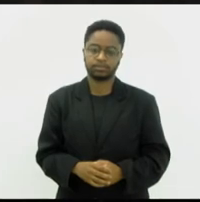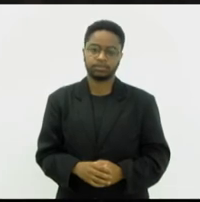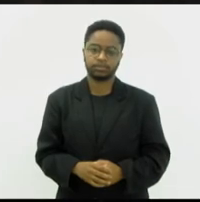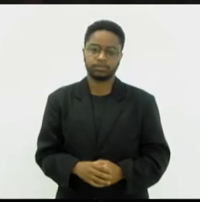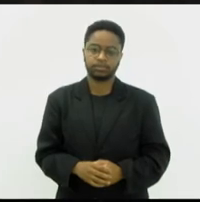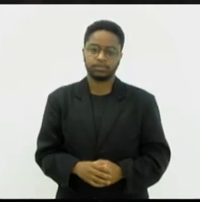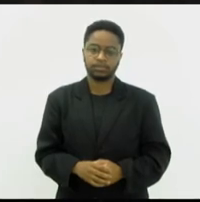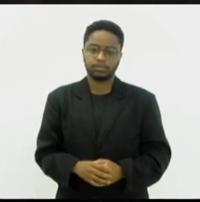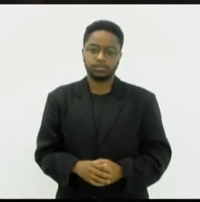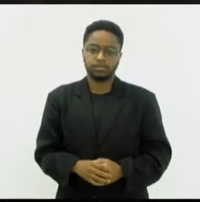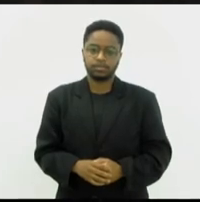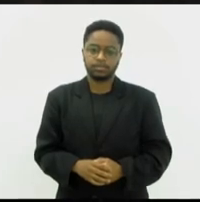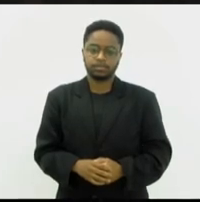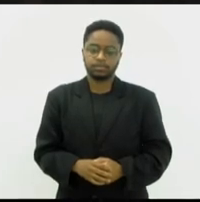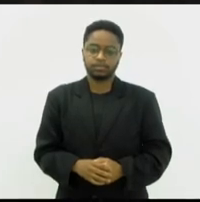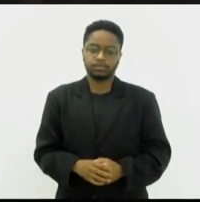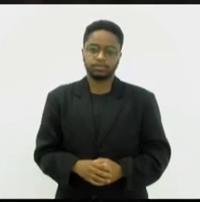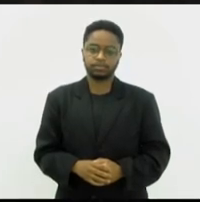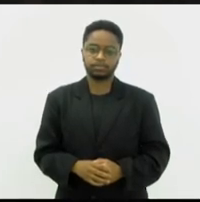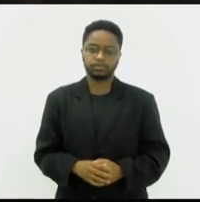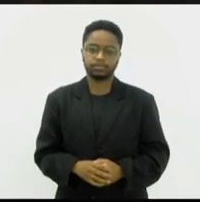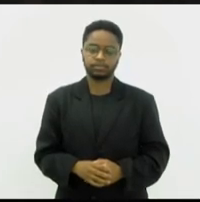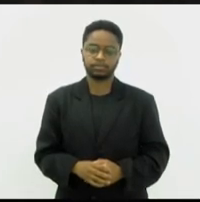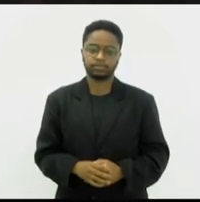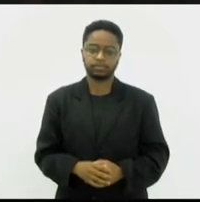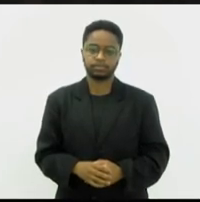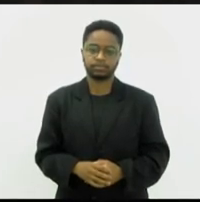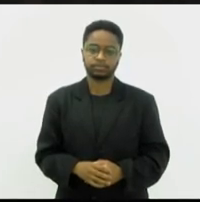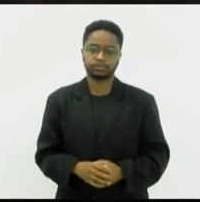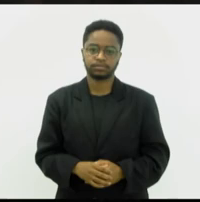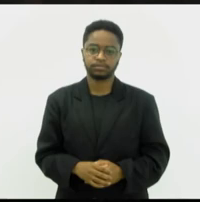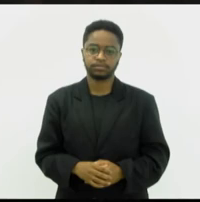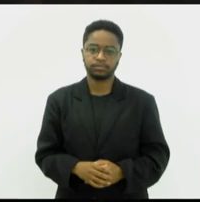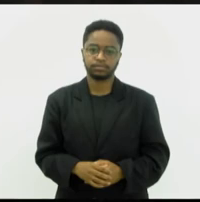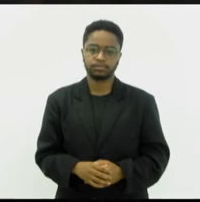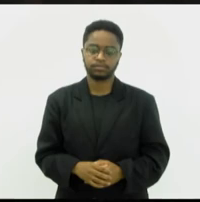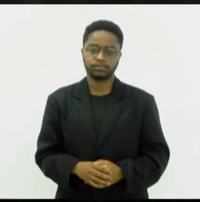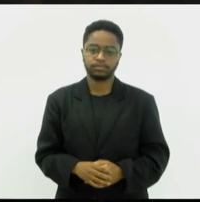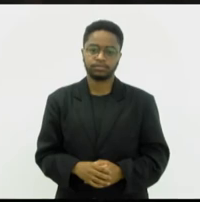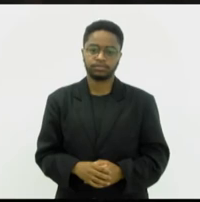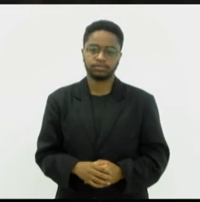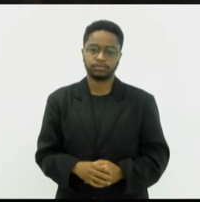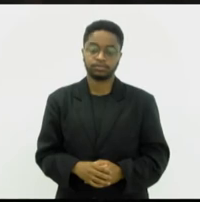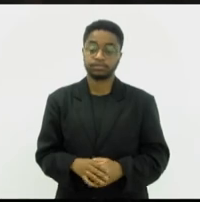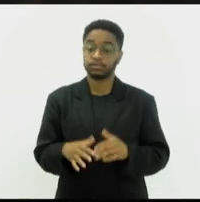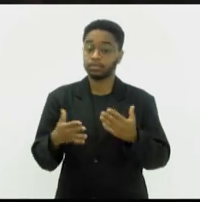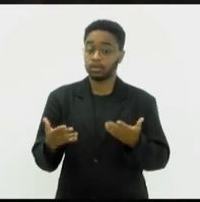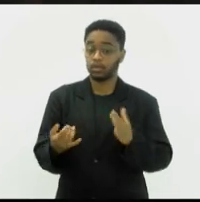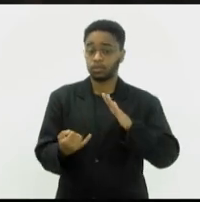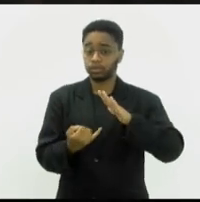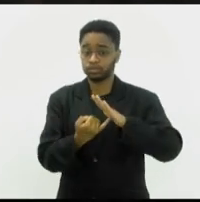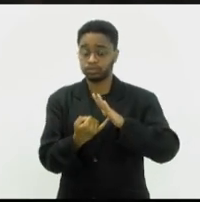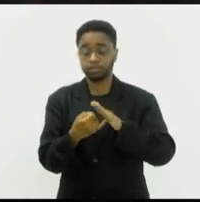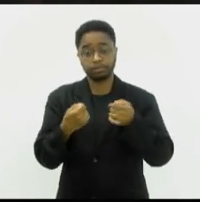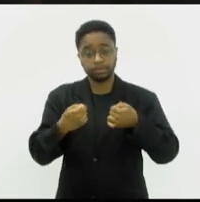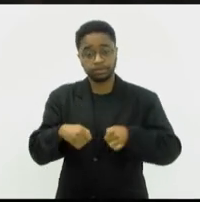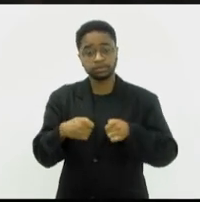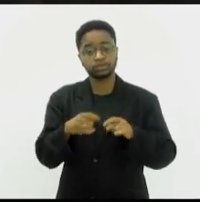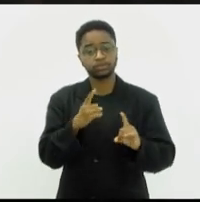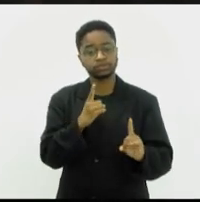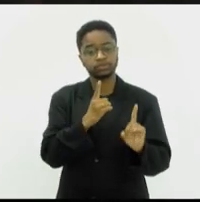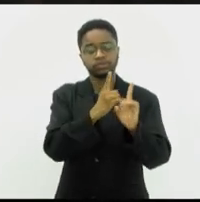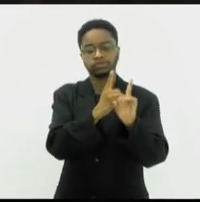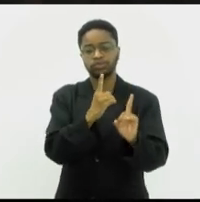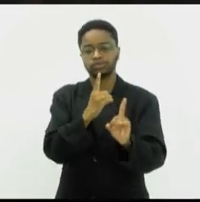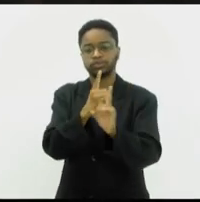instituto descobrir essas vocações para que essas vocações sejam